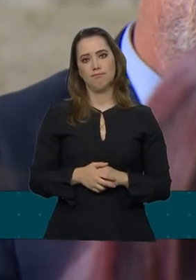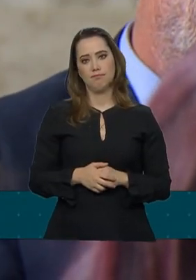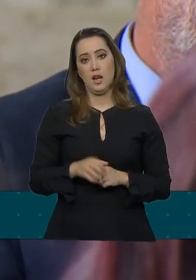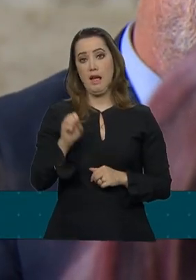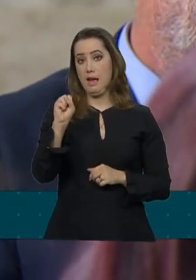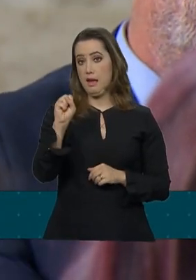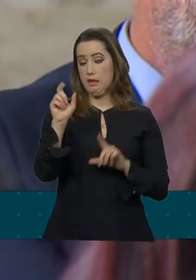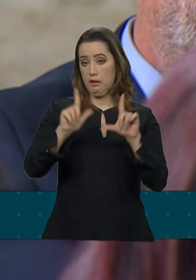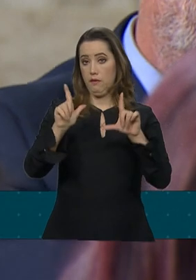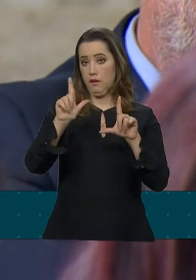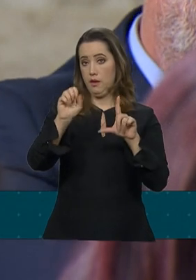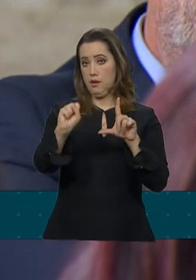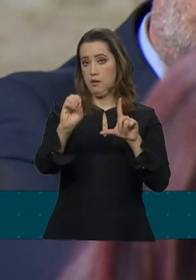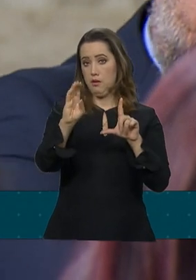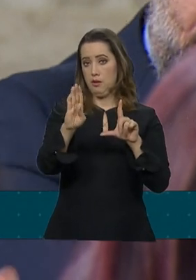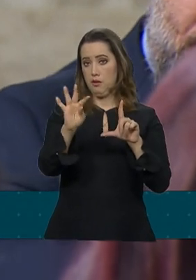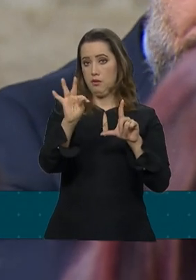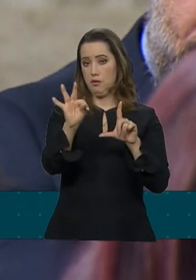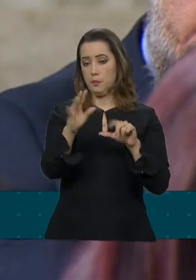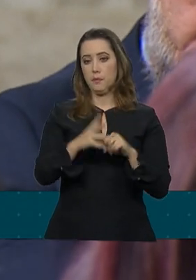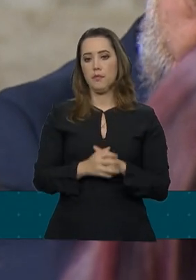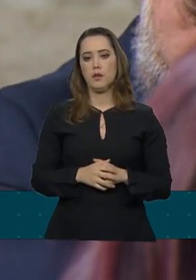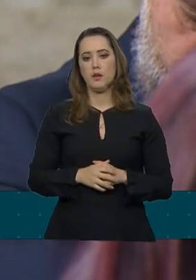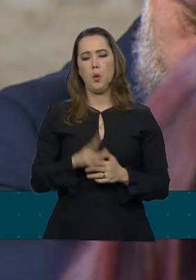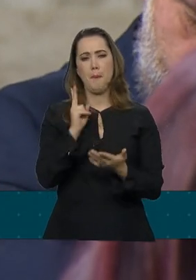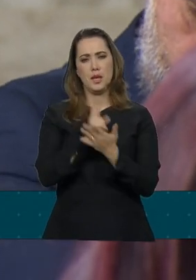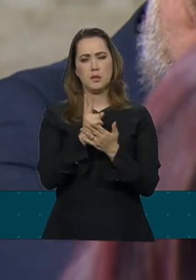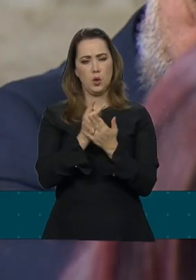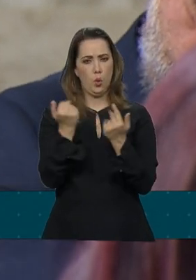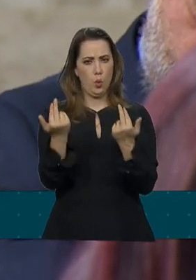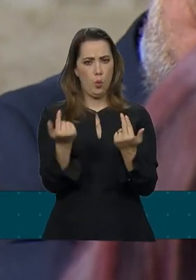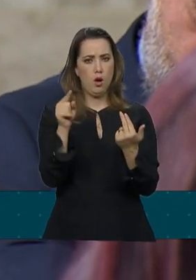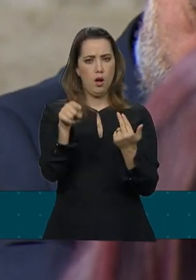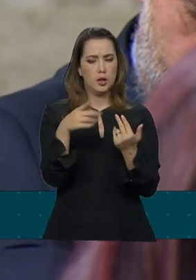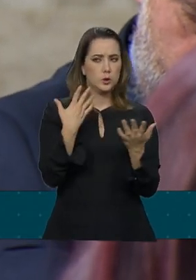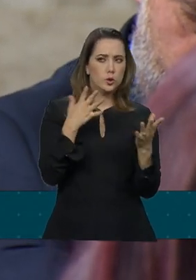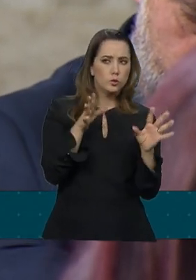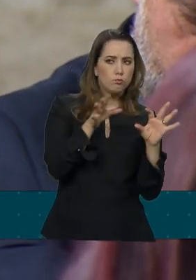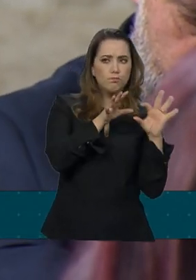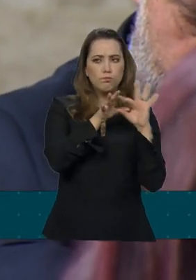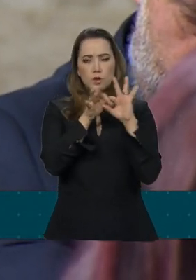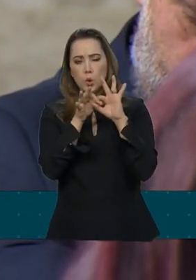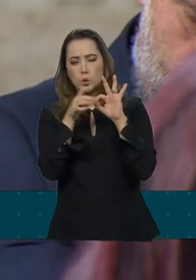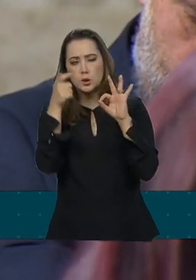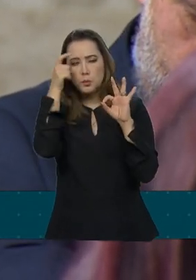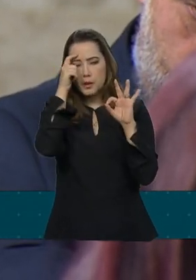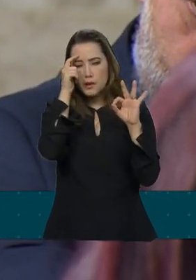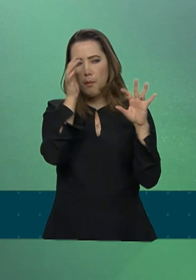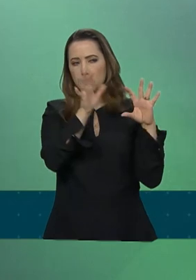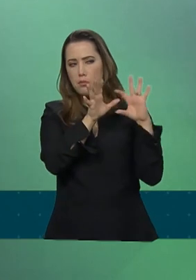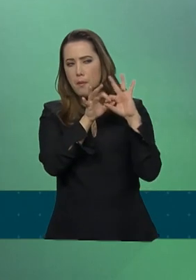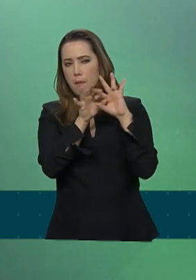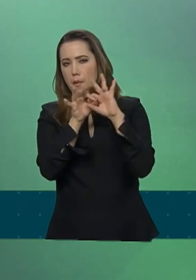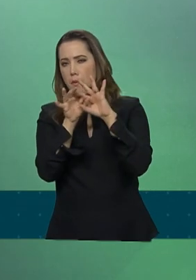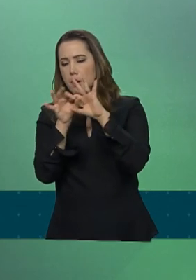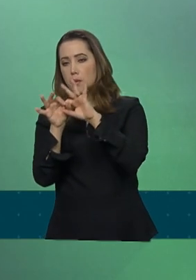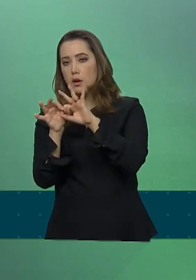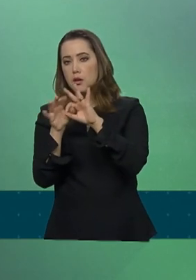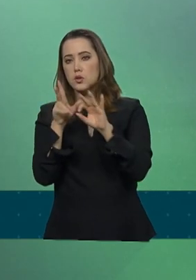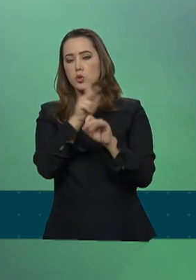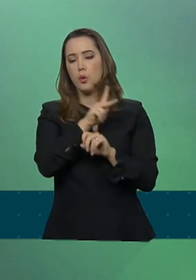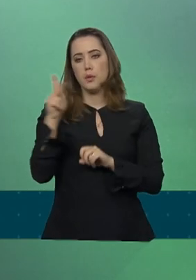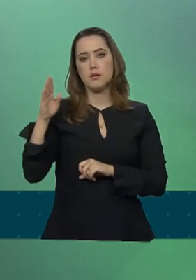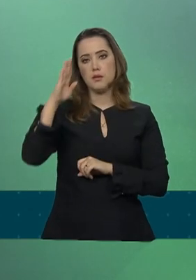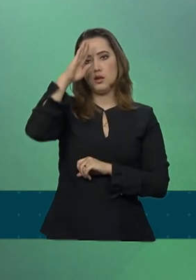Porta-voz, ainda na linha, pegando construção desse raciocínio de que o presidente, que, acima